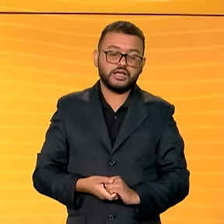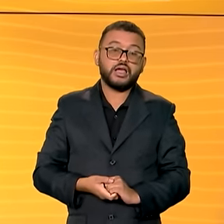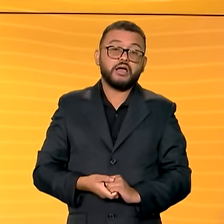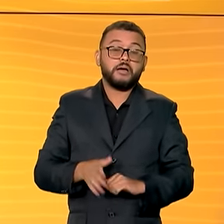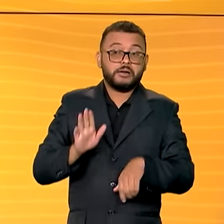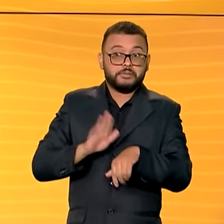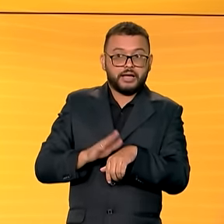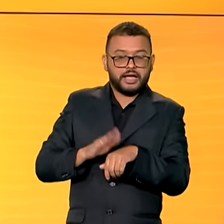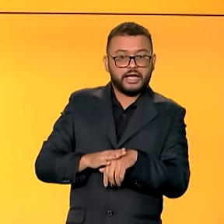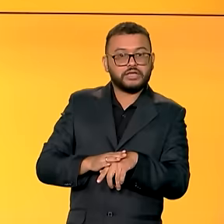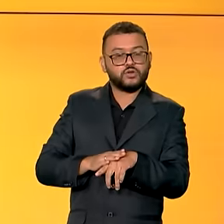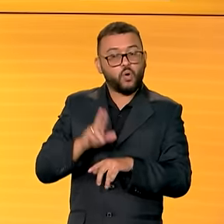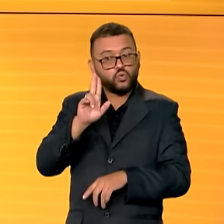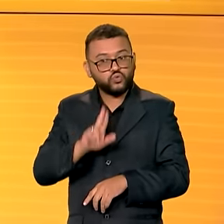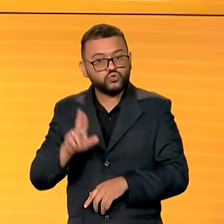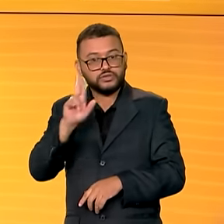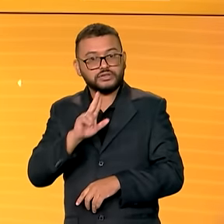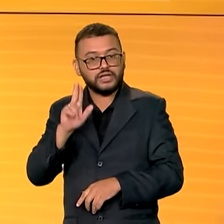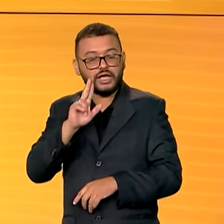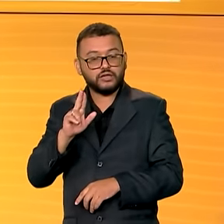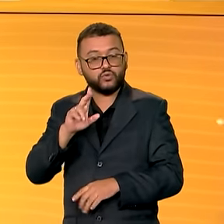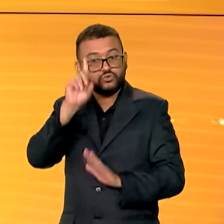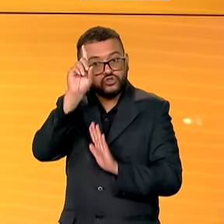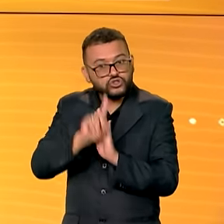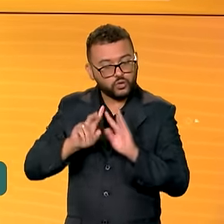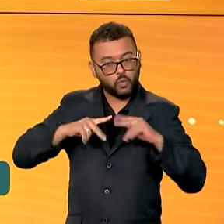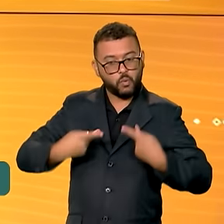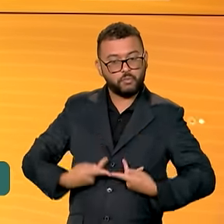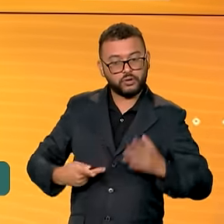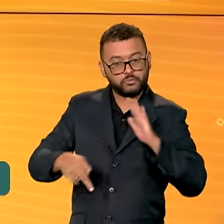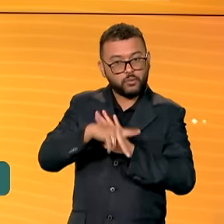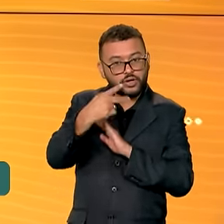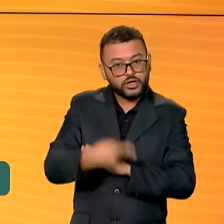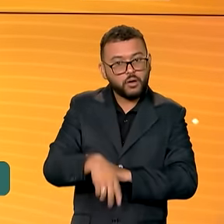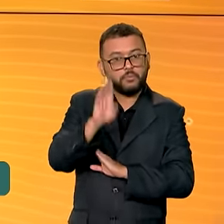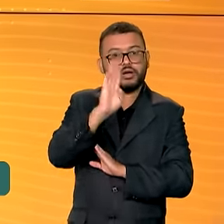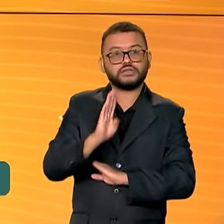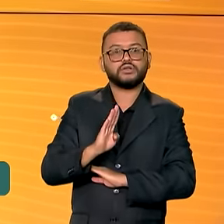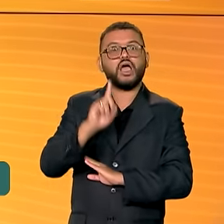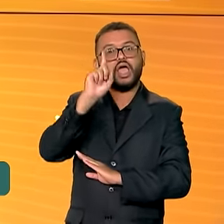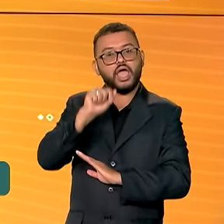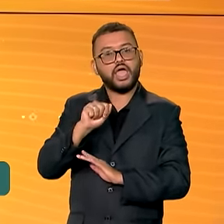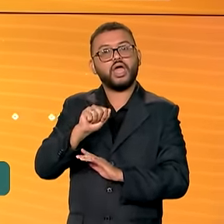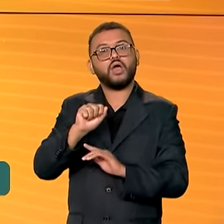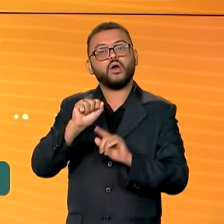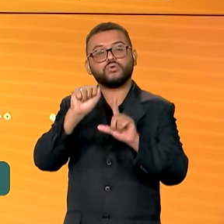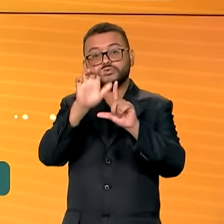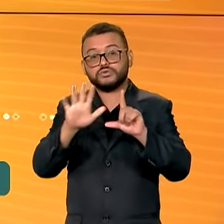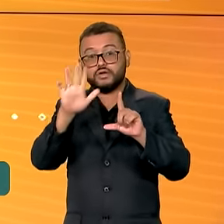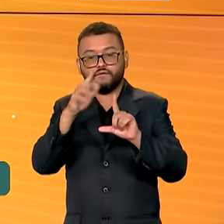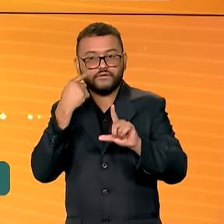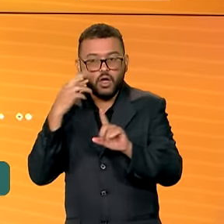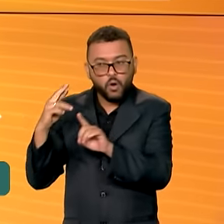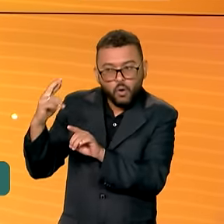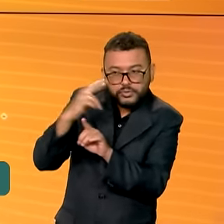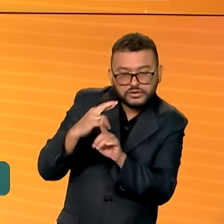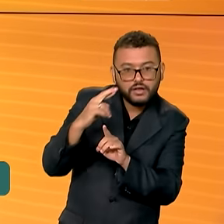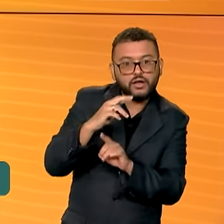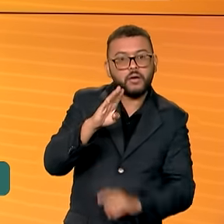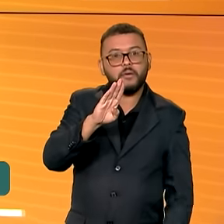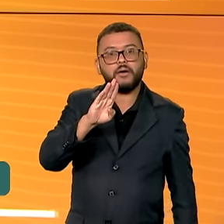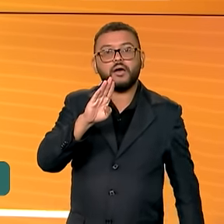uma das principais ferramentas para a defesa dos direitos humanos no Brasil é a plataforma Observa DH,